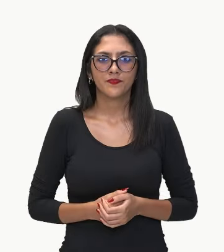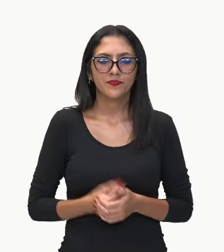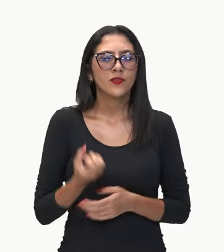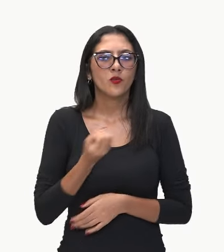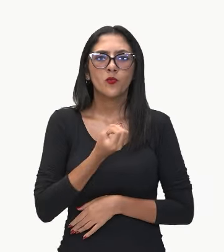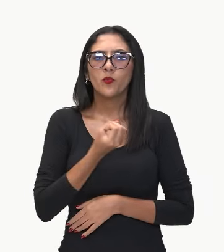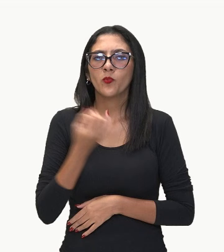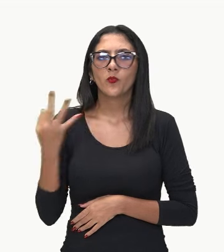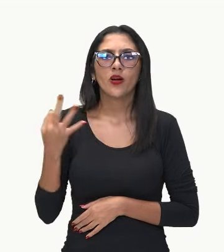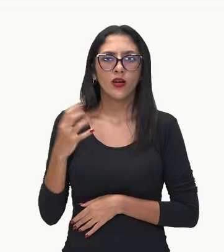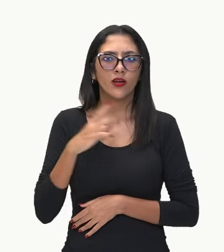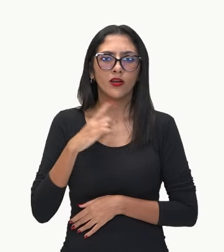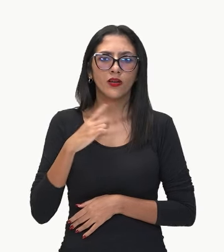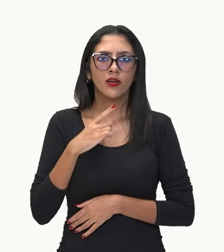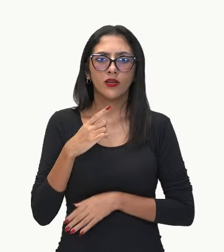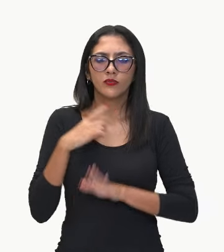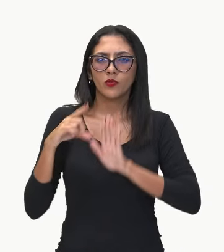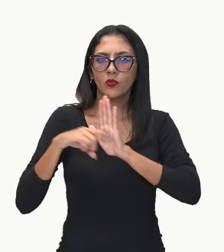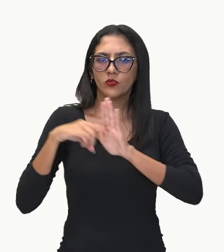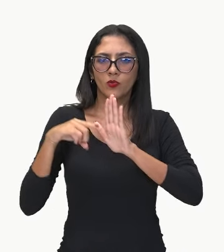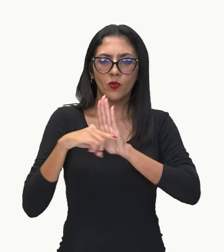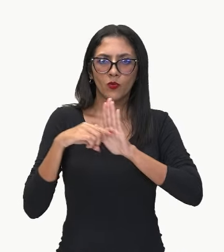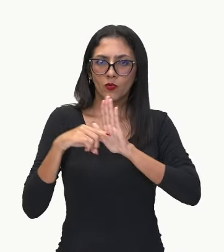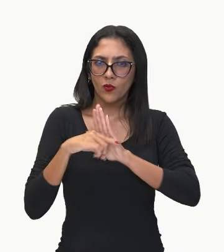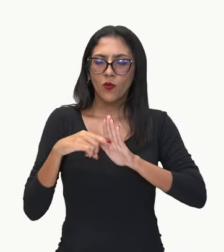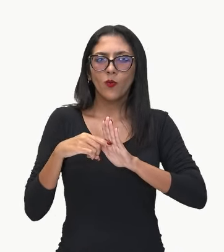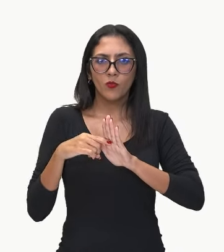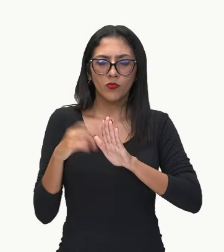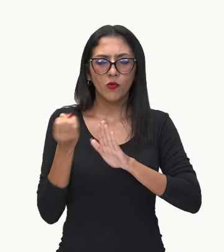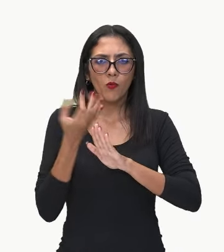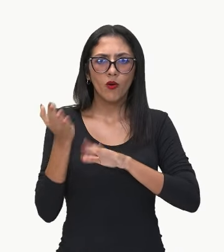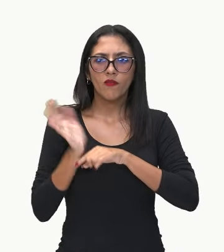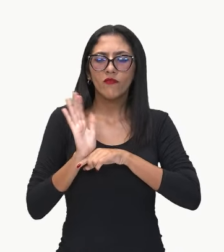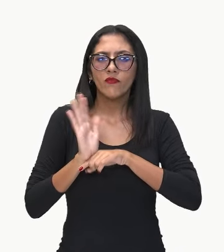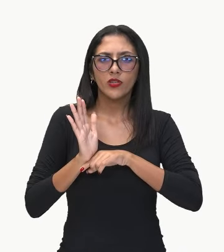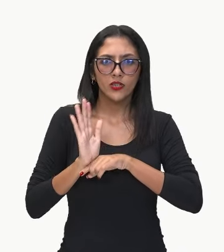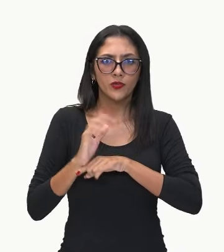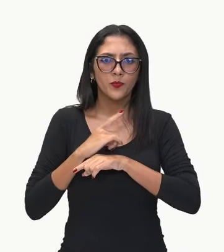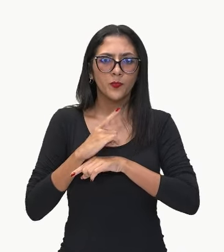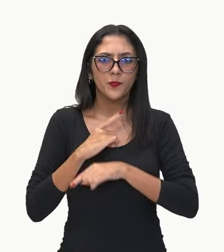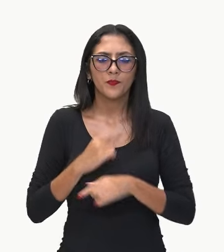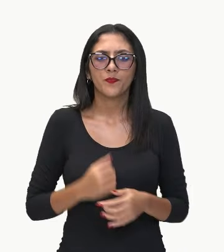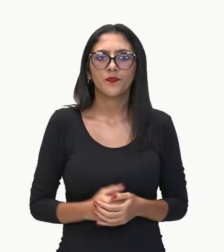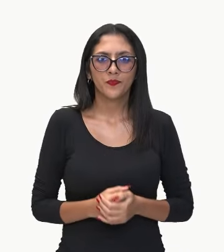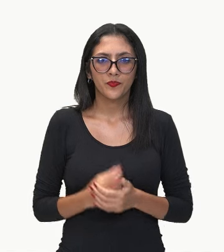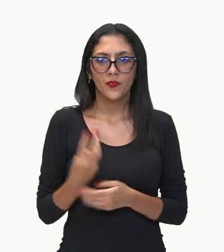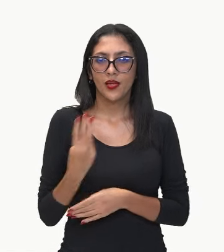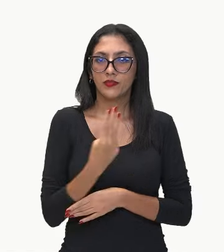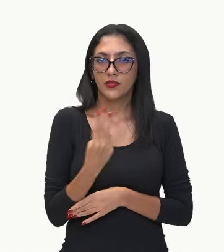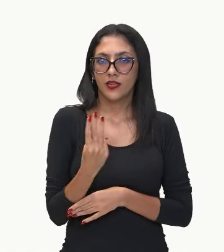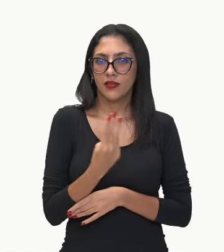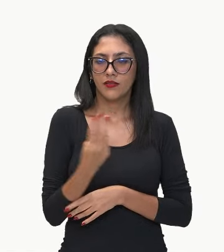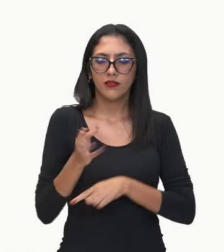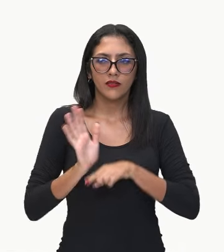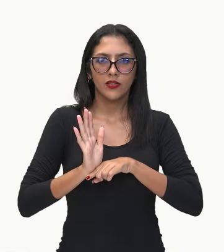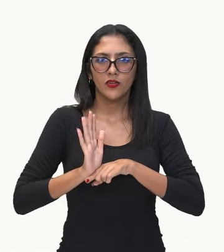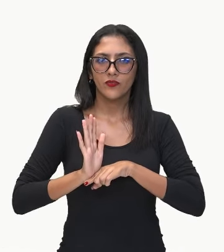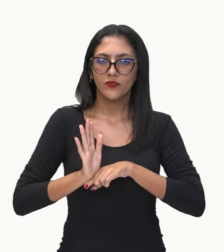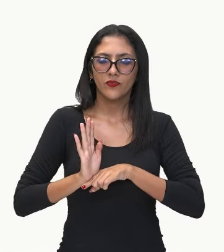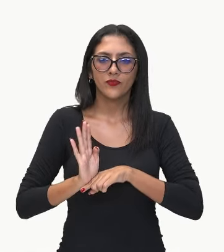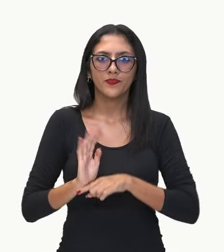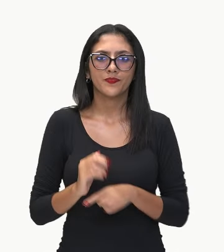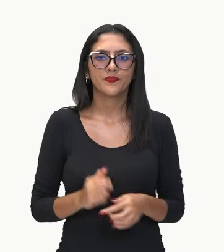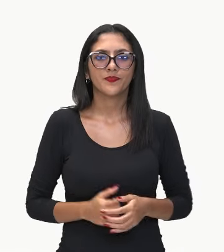filmes coloridos aí o Pedro terá na sua coleção? 33 filmes.